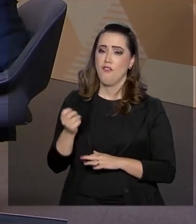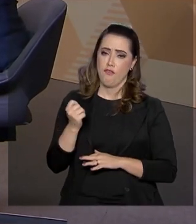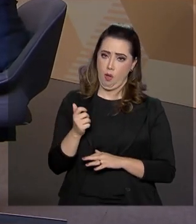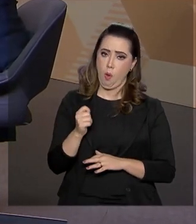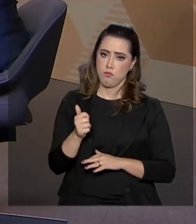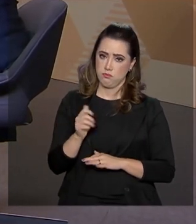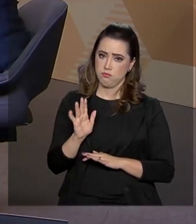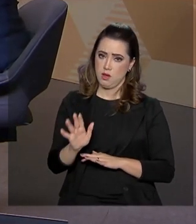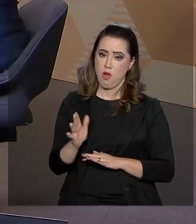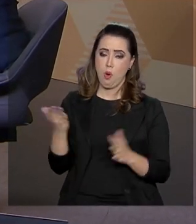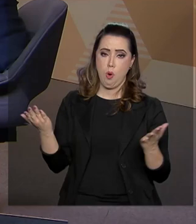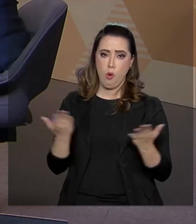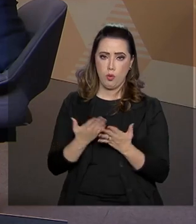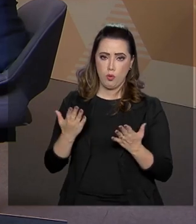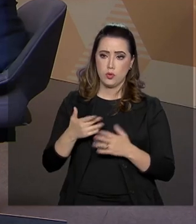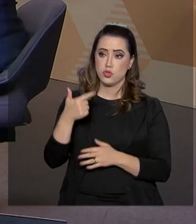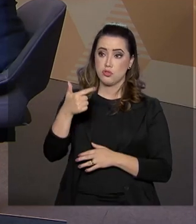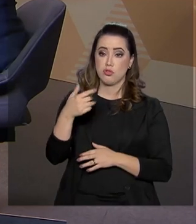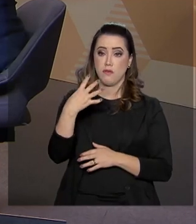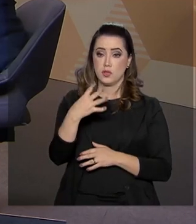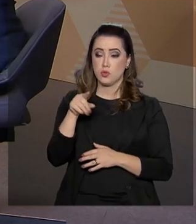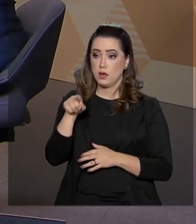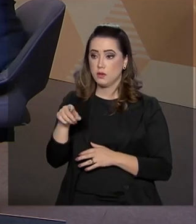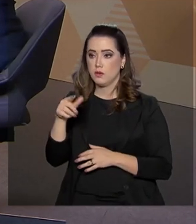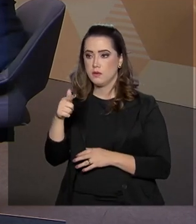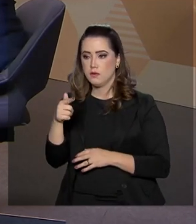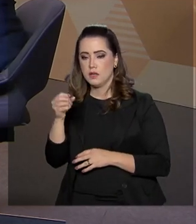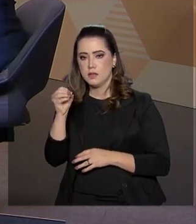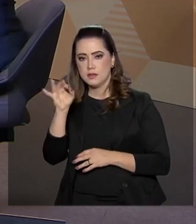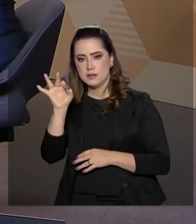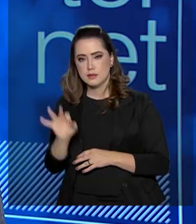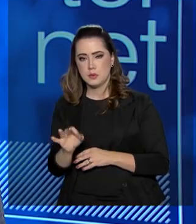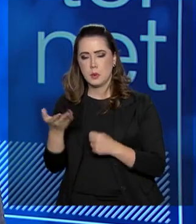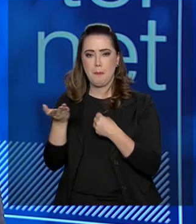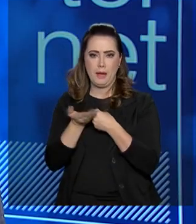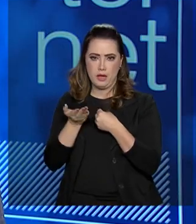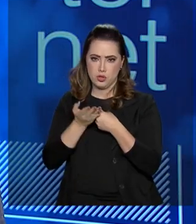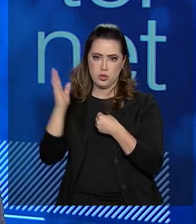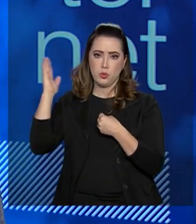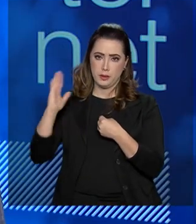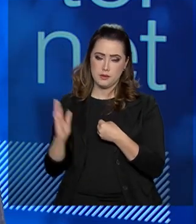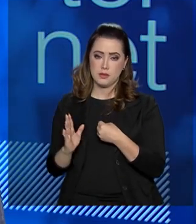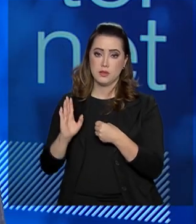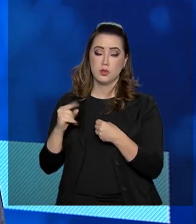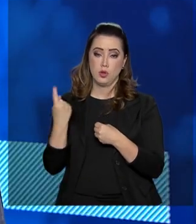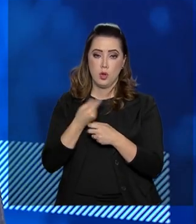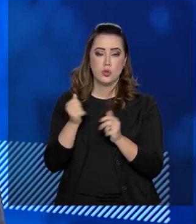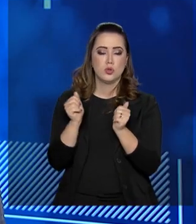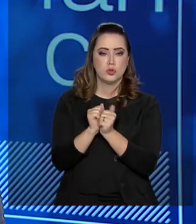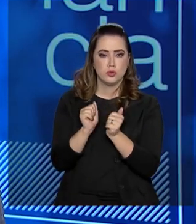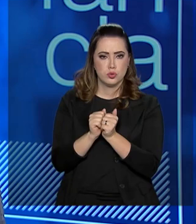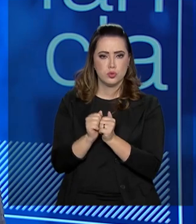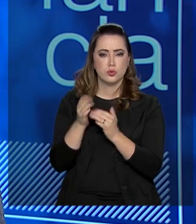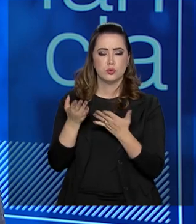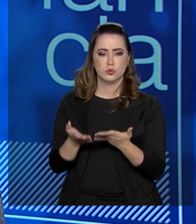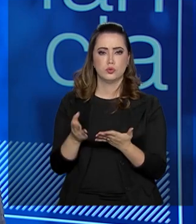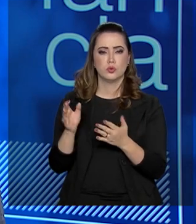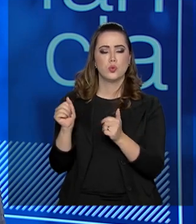hoje, são 24,70% a média nacional. E estamos também agregando dentro dessa